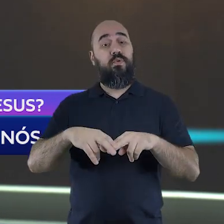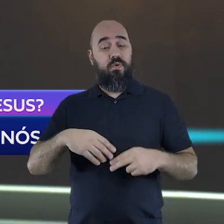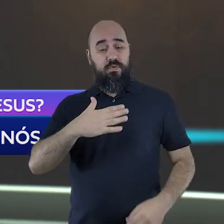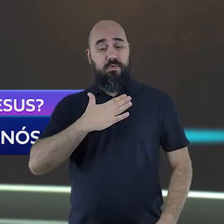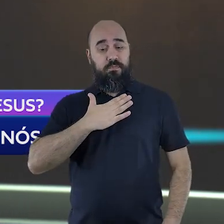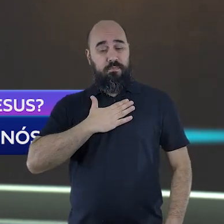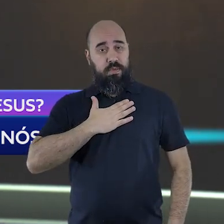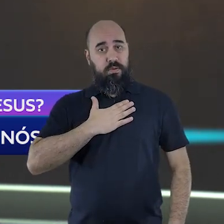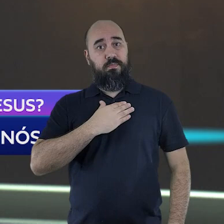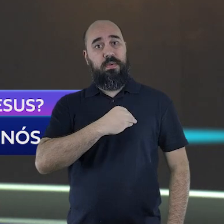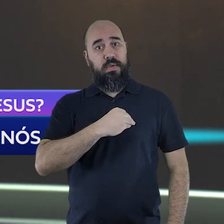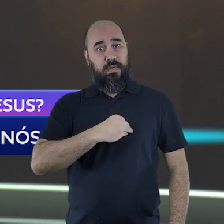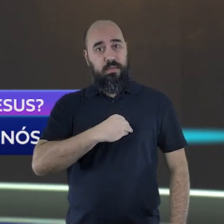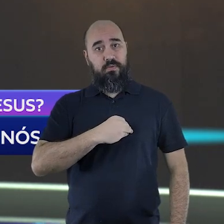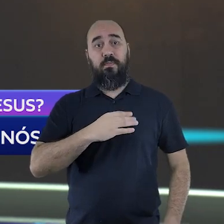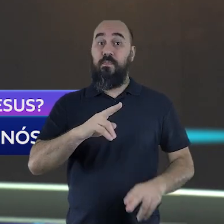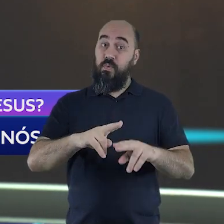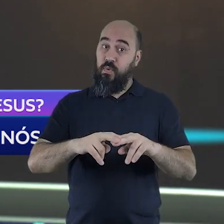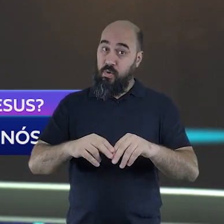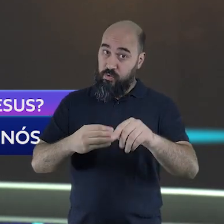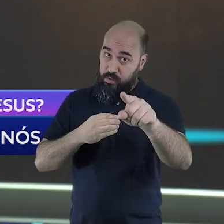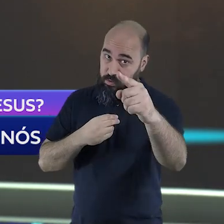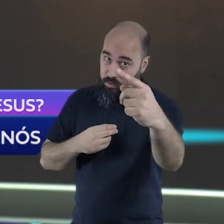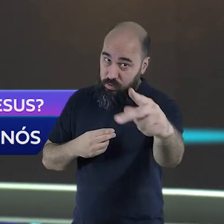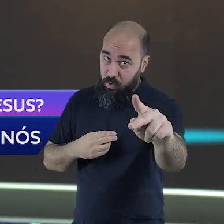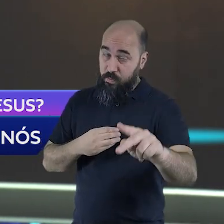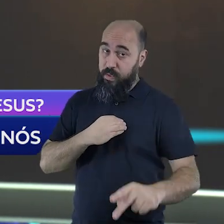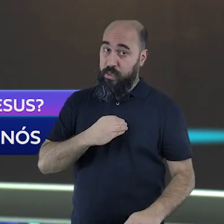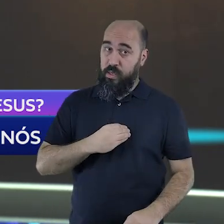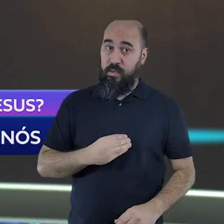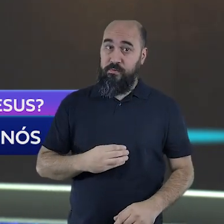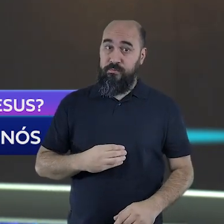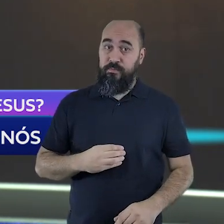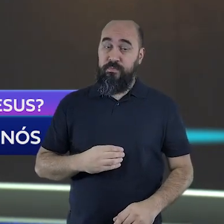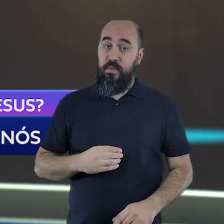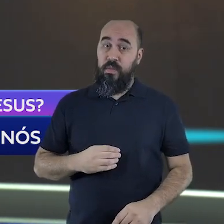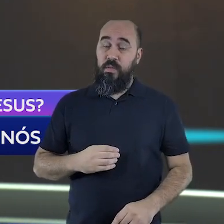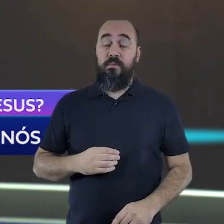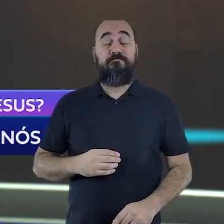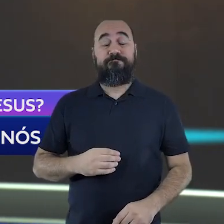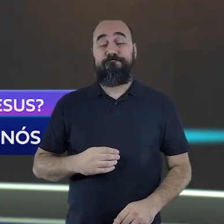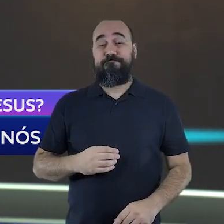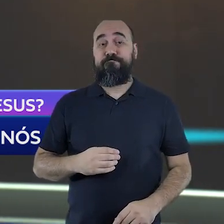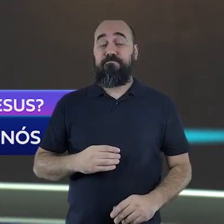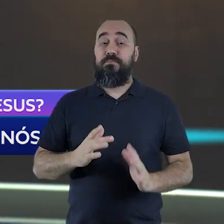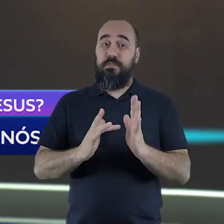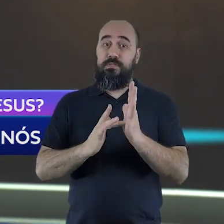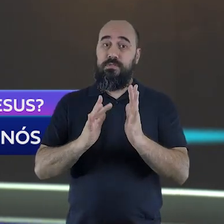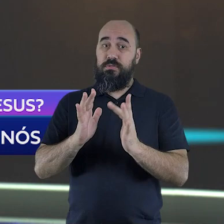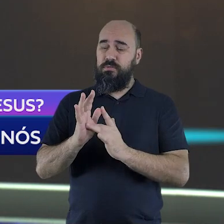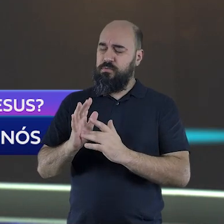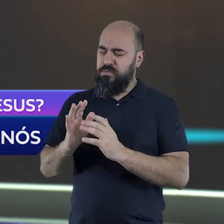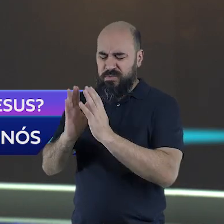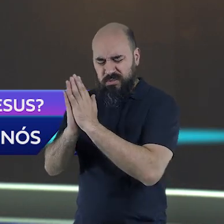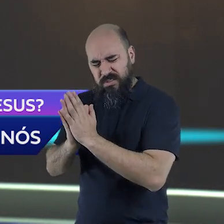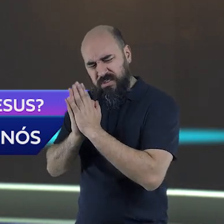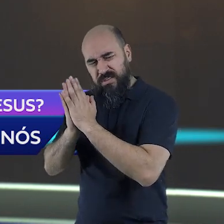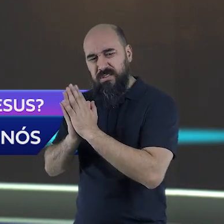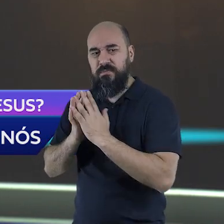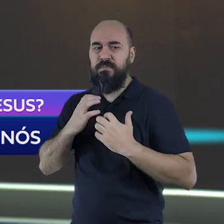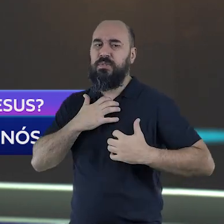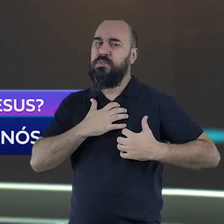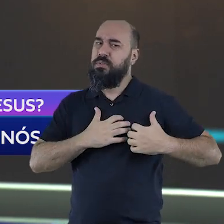A separação de Deus em Cristo gerou uma profunda angústia.